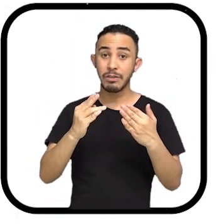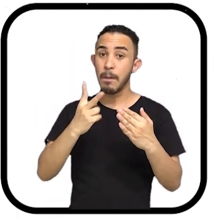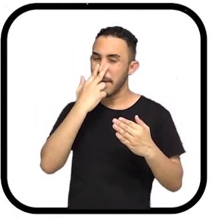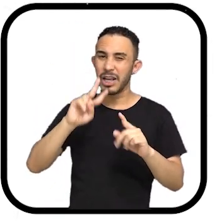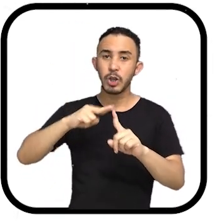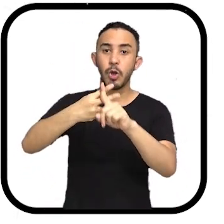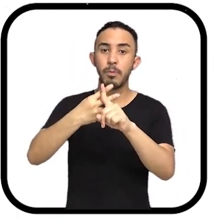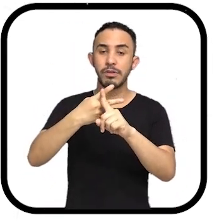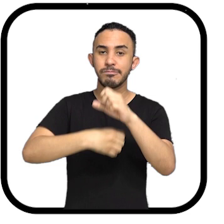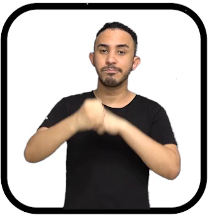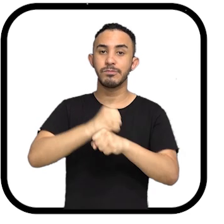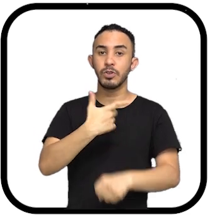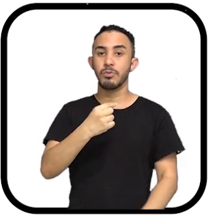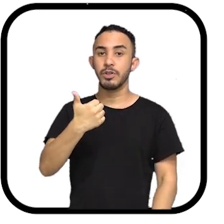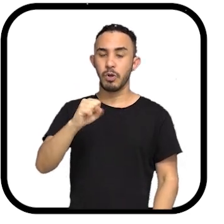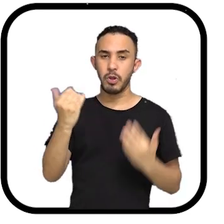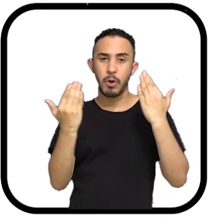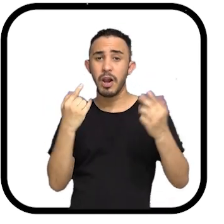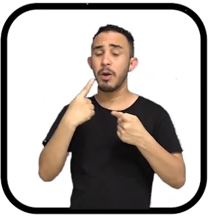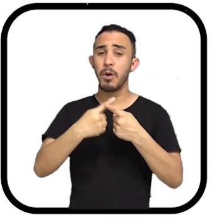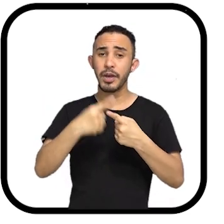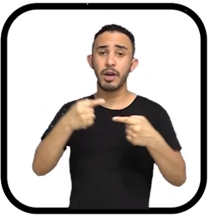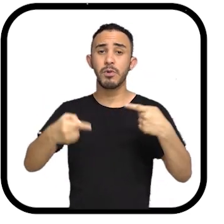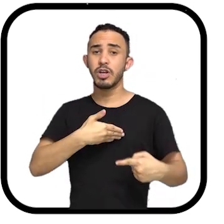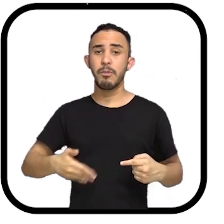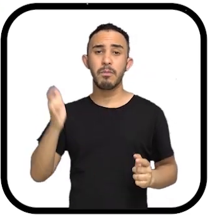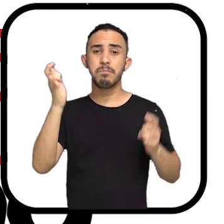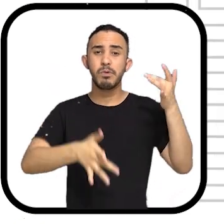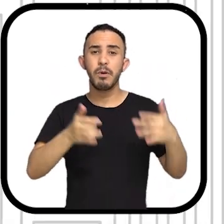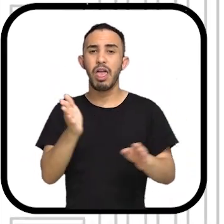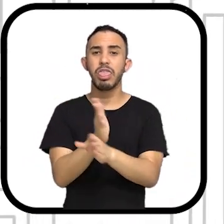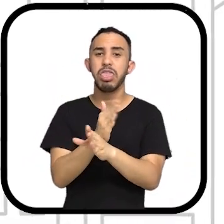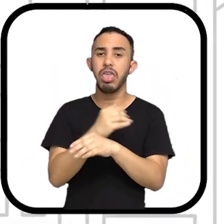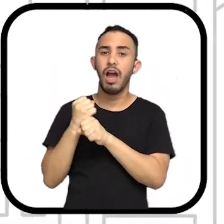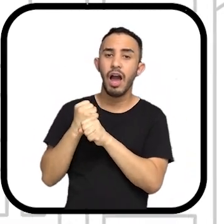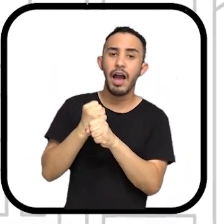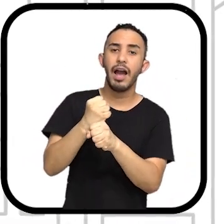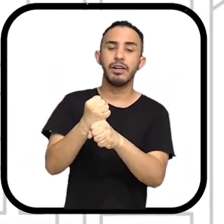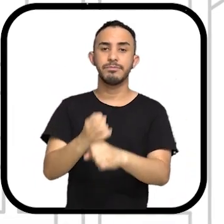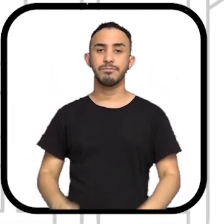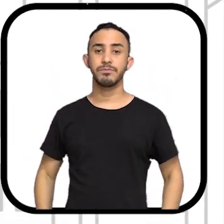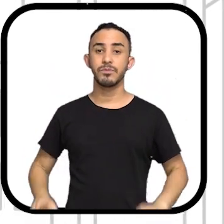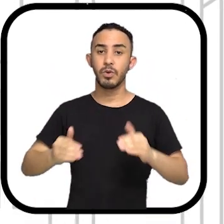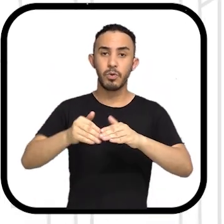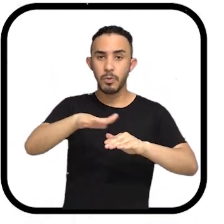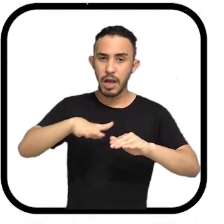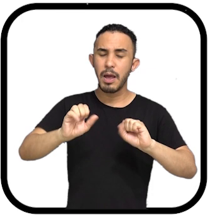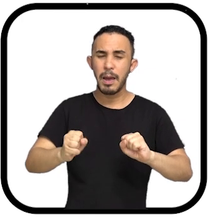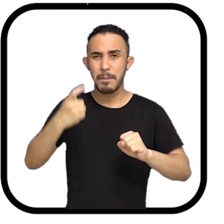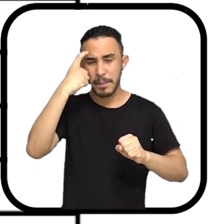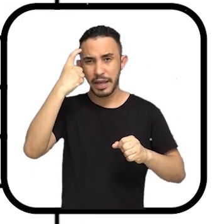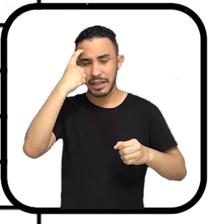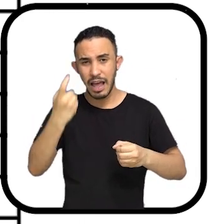número é quase o dobro do registrado em 2018, resultado do abandono das políticas públicas nos últimos anos.